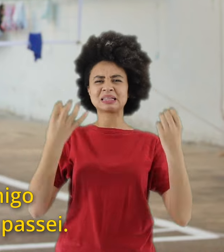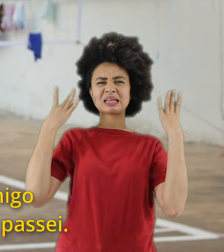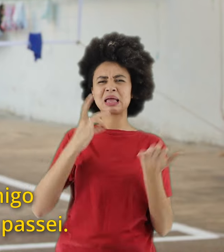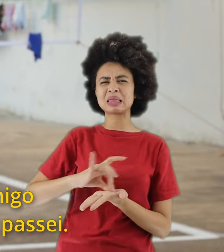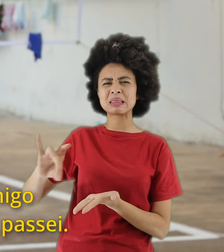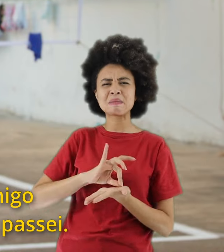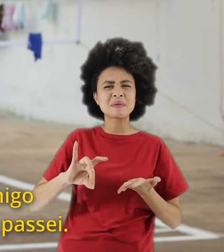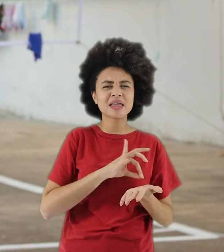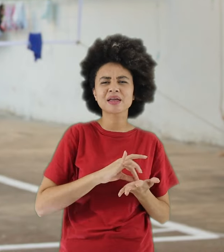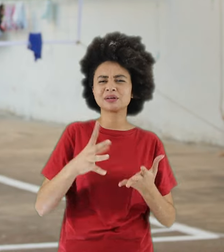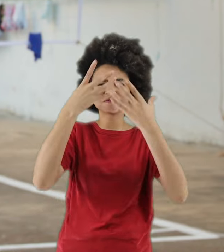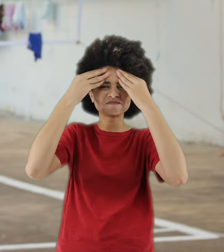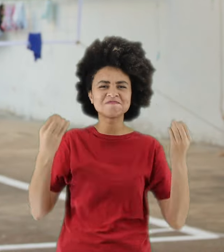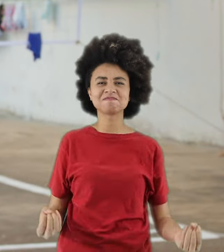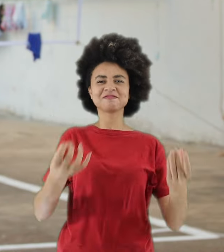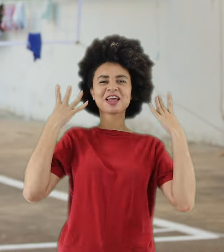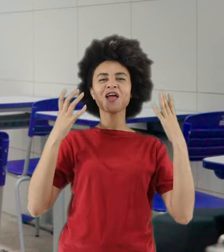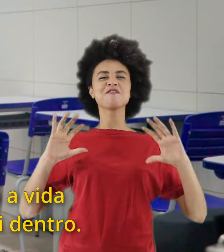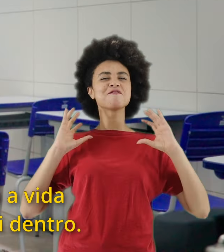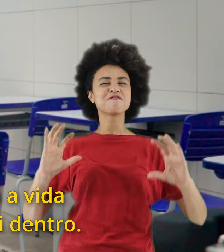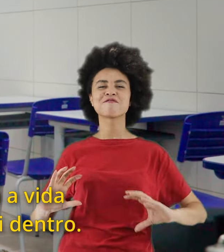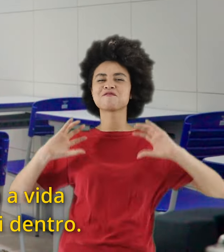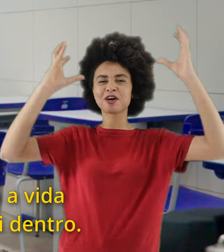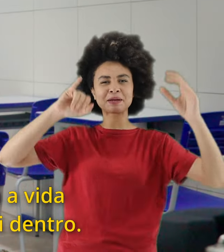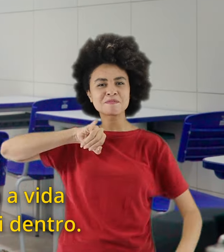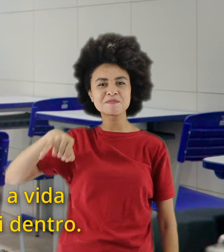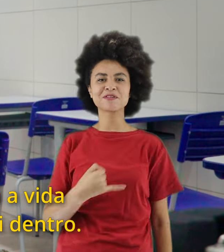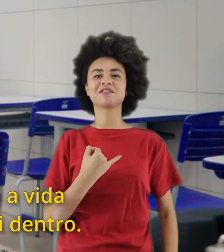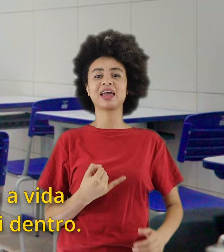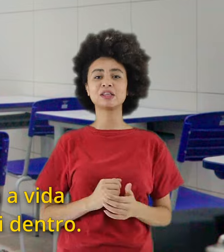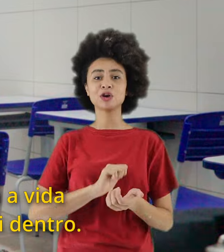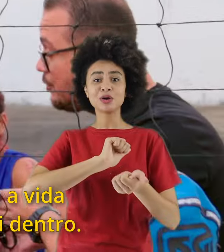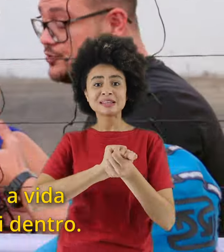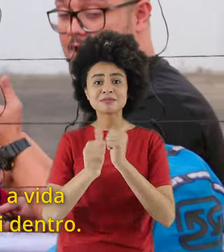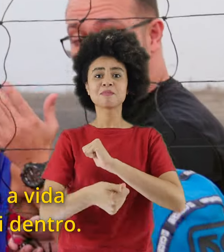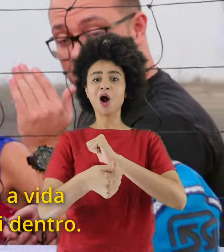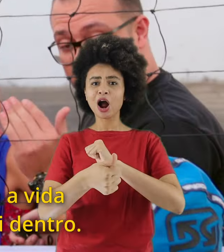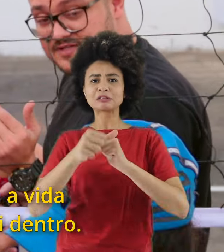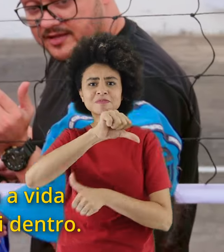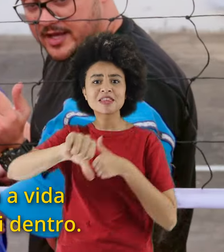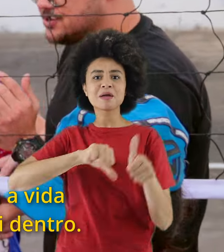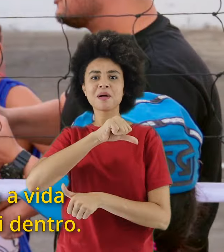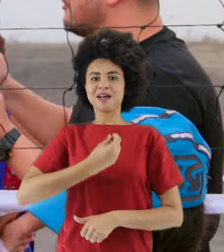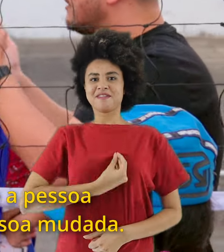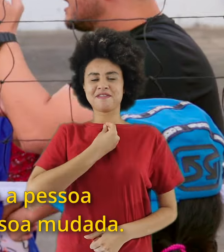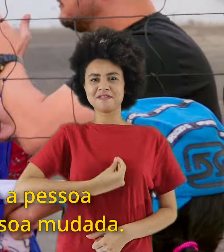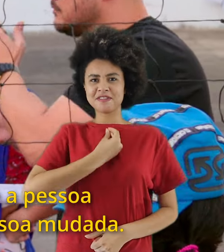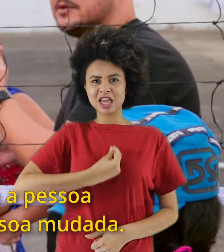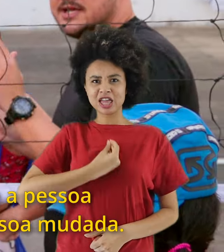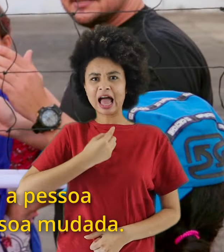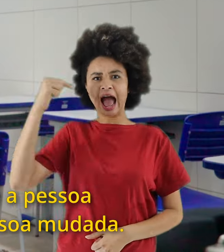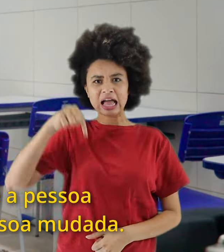esqueço de tudo que eu já passei e vivo o vôlei. E lá fora o esporte transforma a vida. E o esporte não é diferente aqui dentro. O